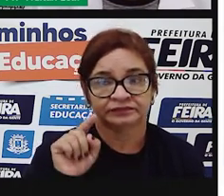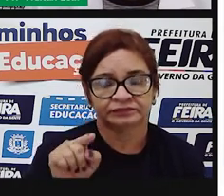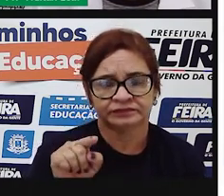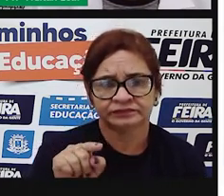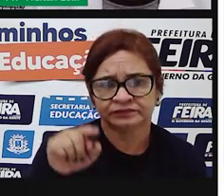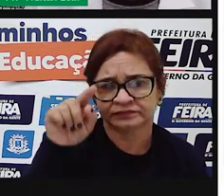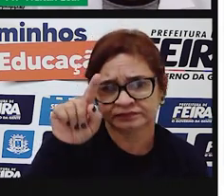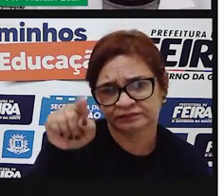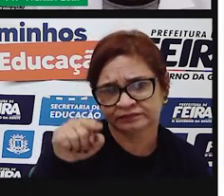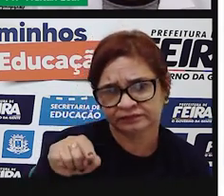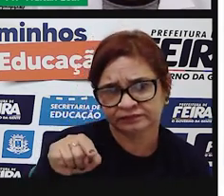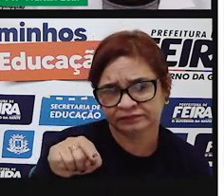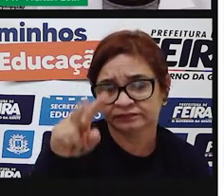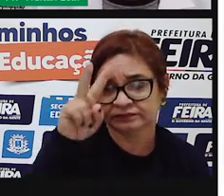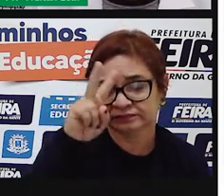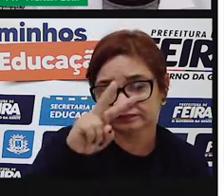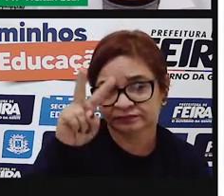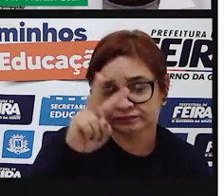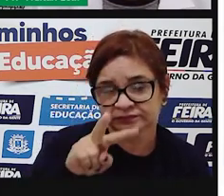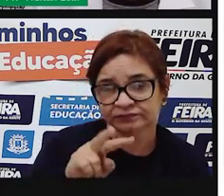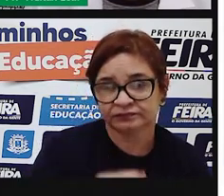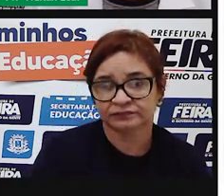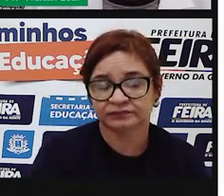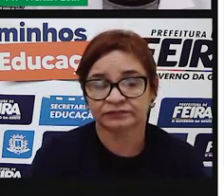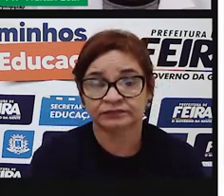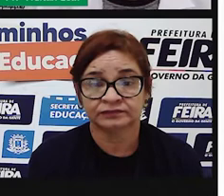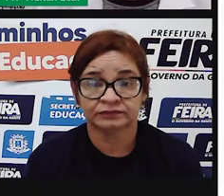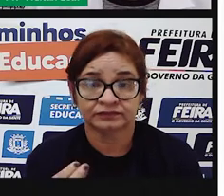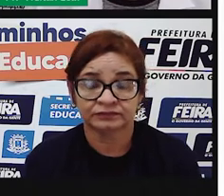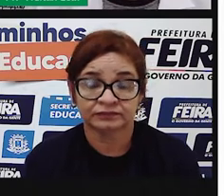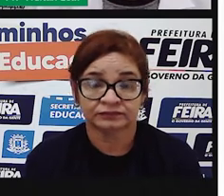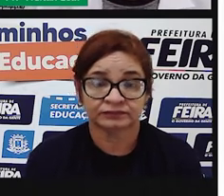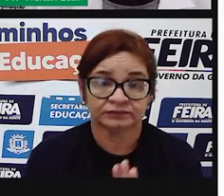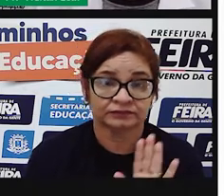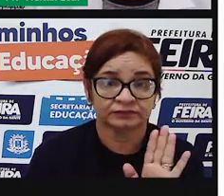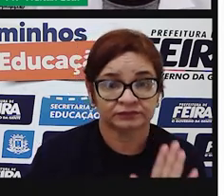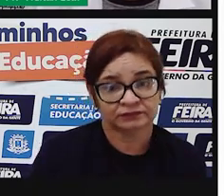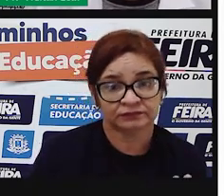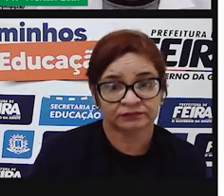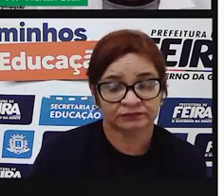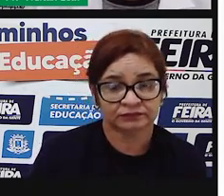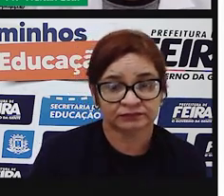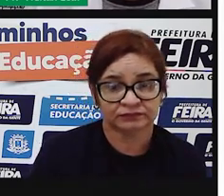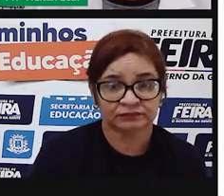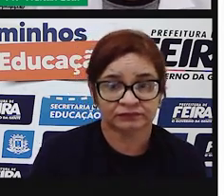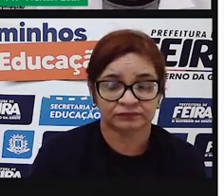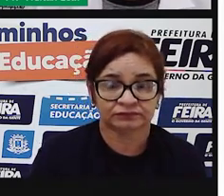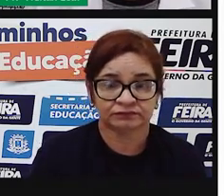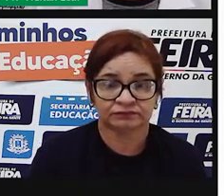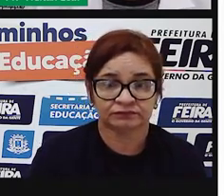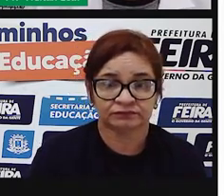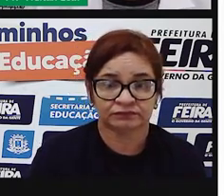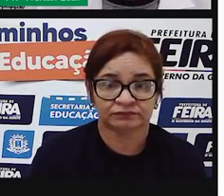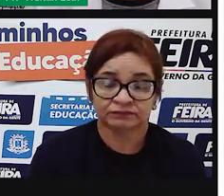lembramos que a pontuação é uma tentativa de representar na voz